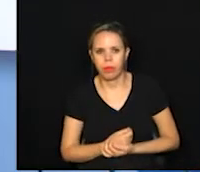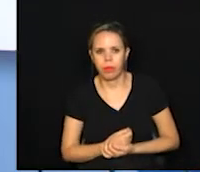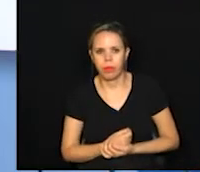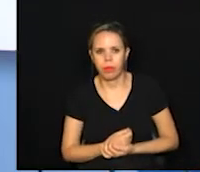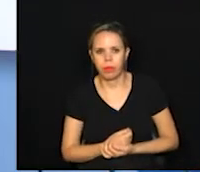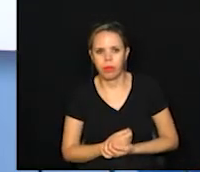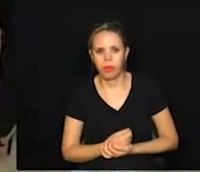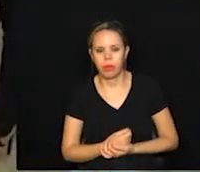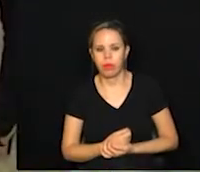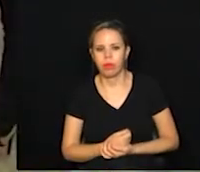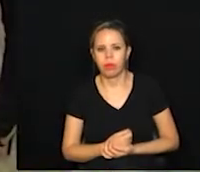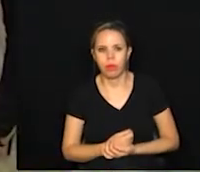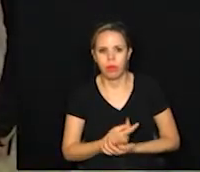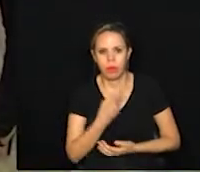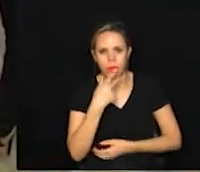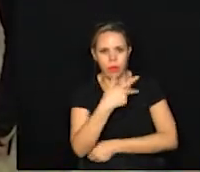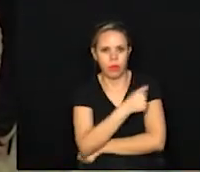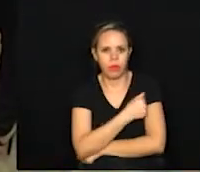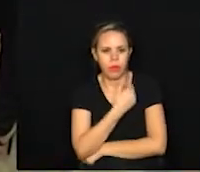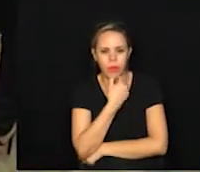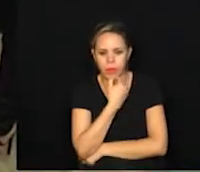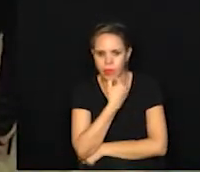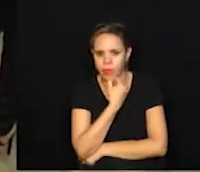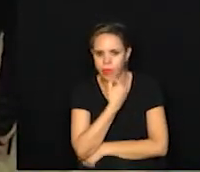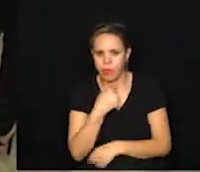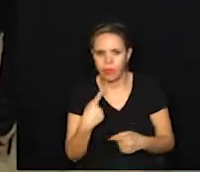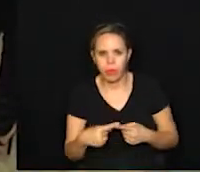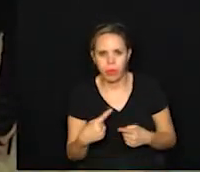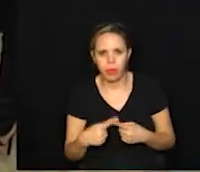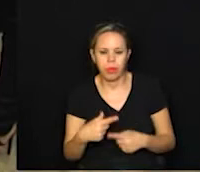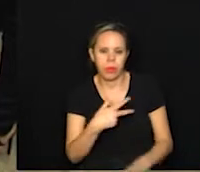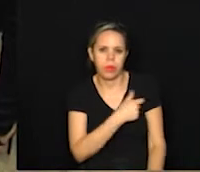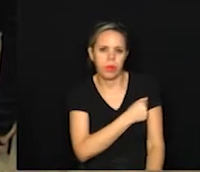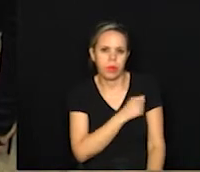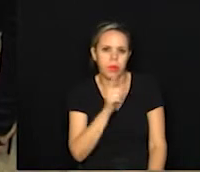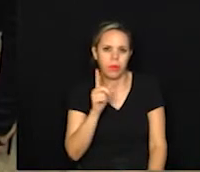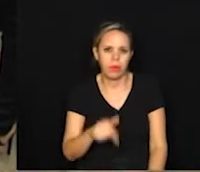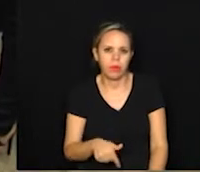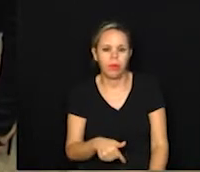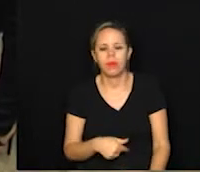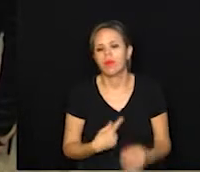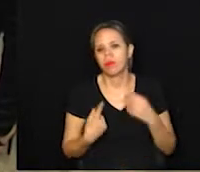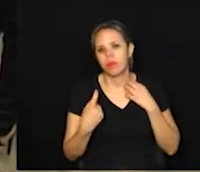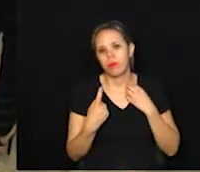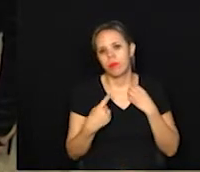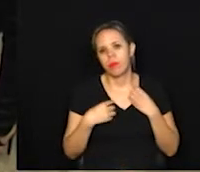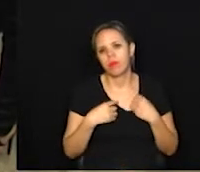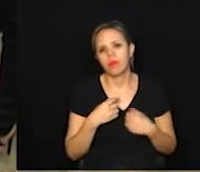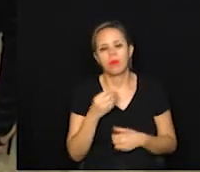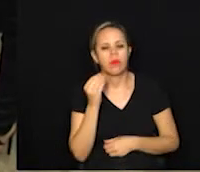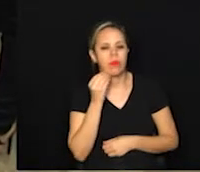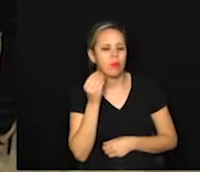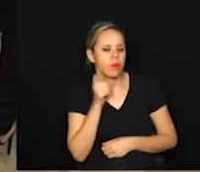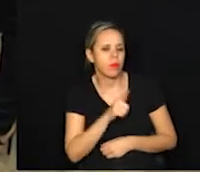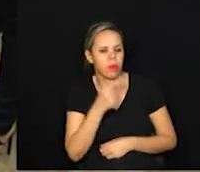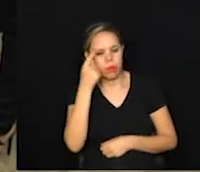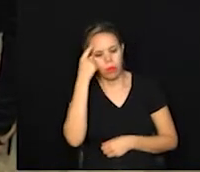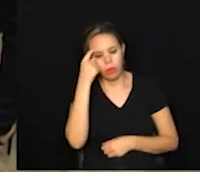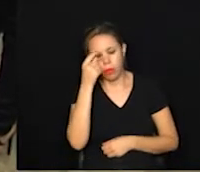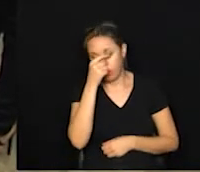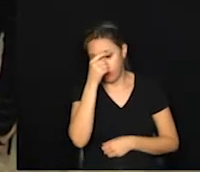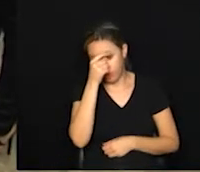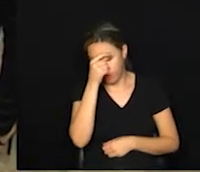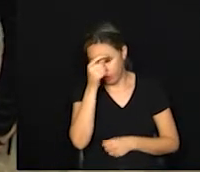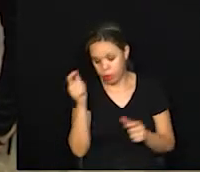Agora, gente vai falar da vacinação, Gabriel. Por quê? A vacinação, ela é o único caminho para que a gente possa pensar aí